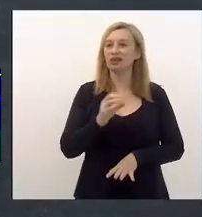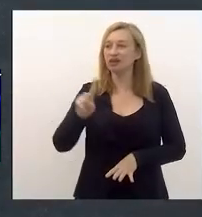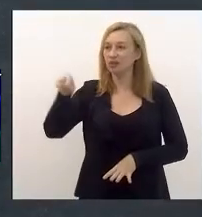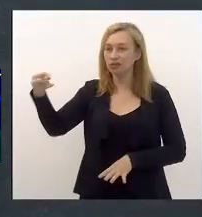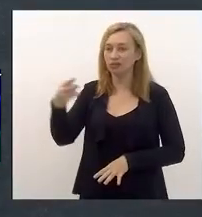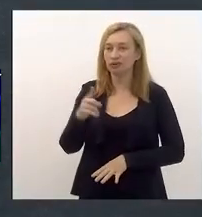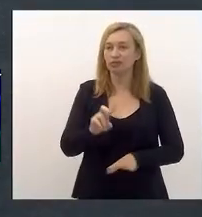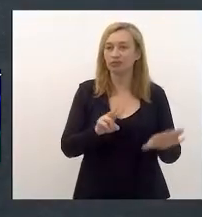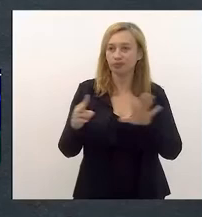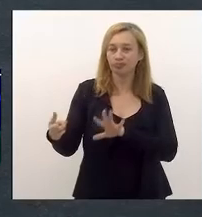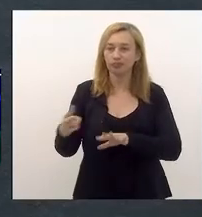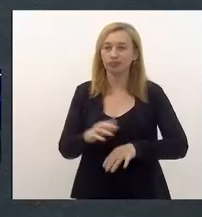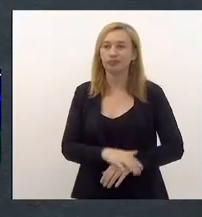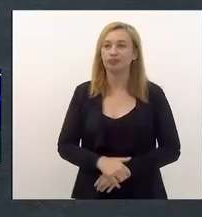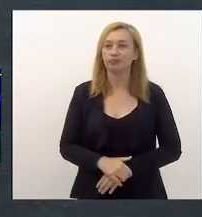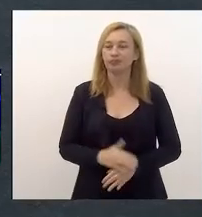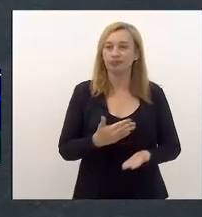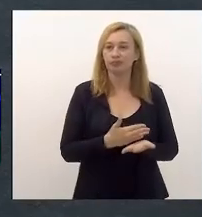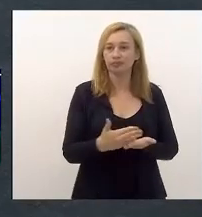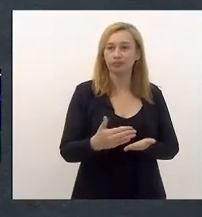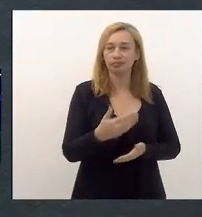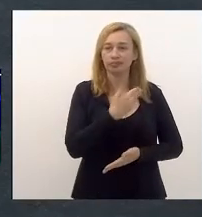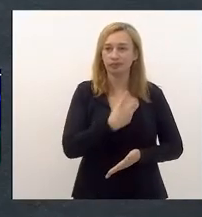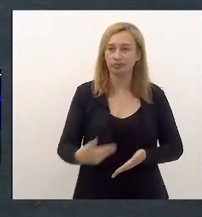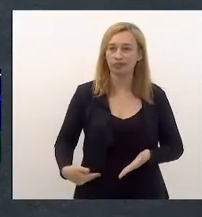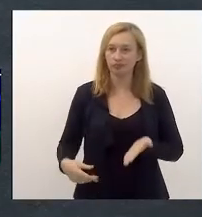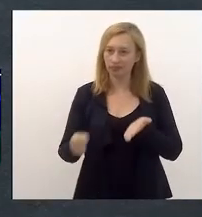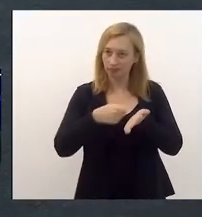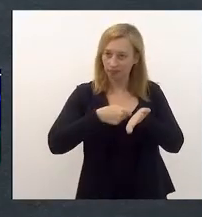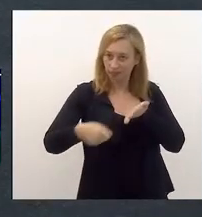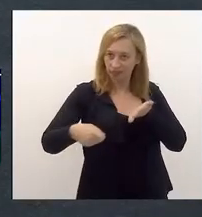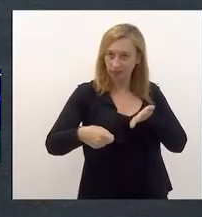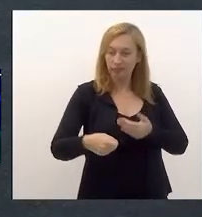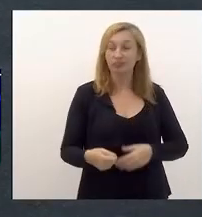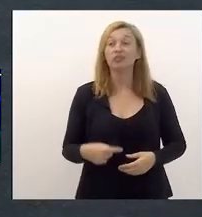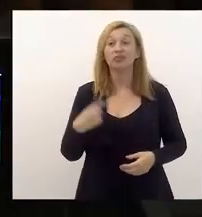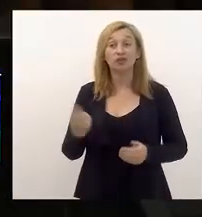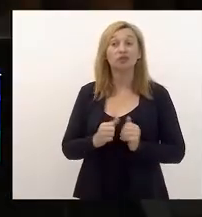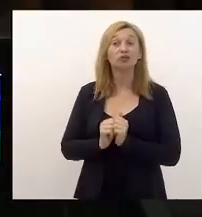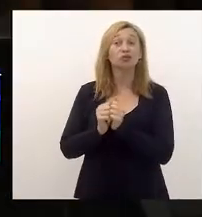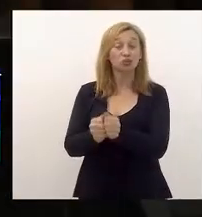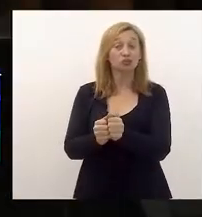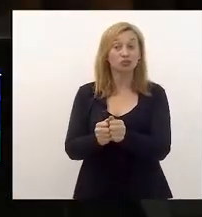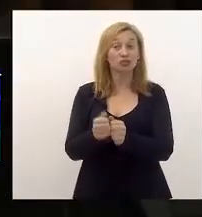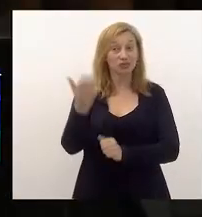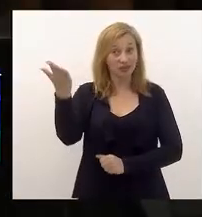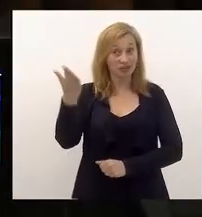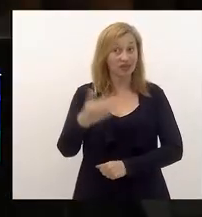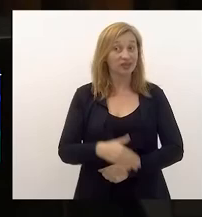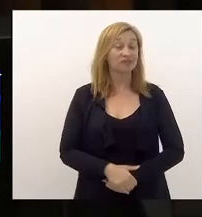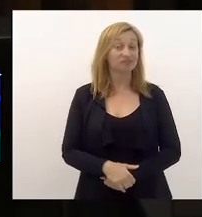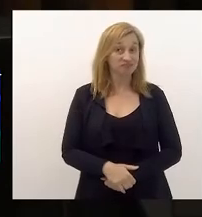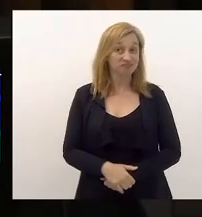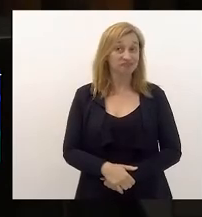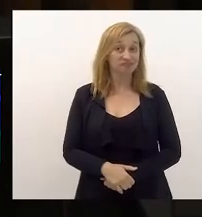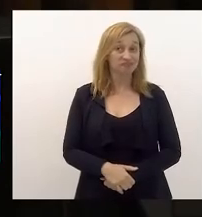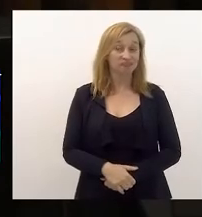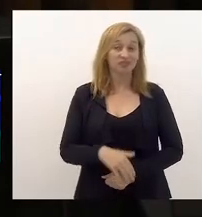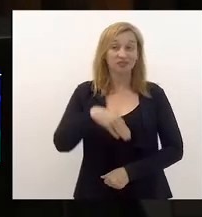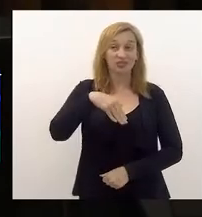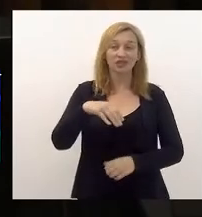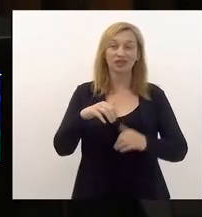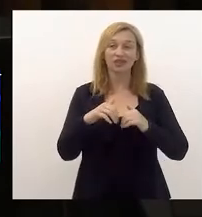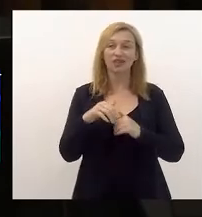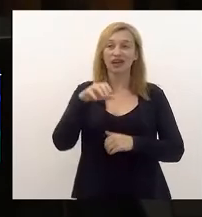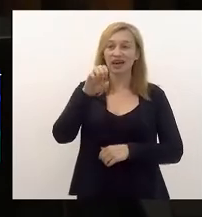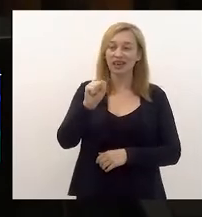semana, pelo governador interino. Estaremos todos no estádio Mário Filho,